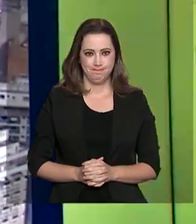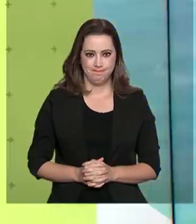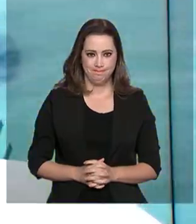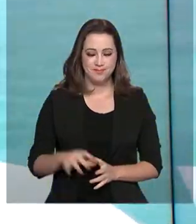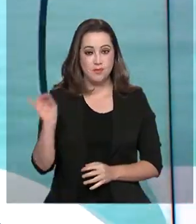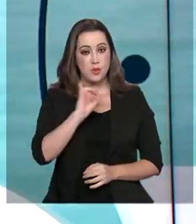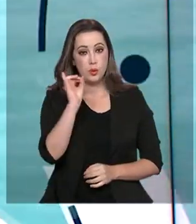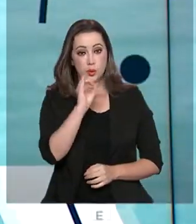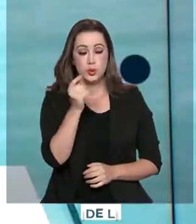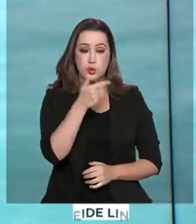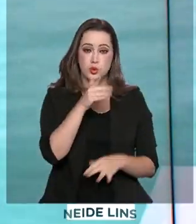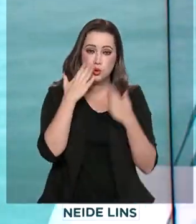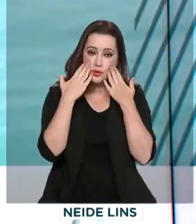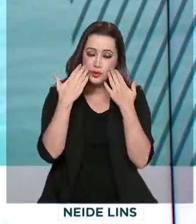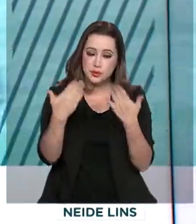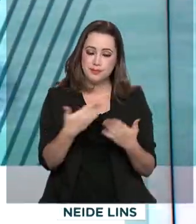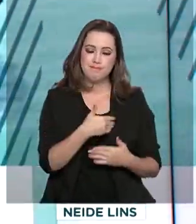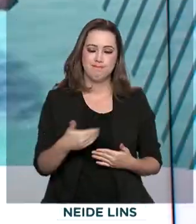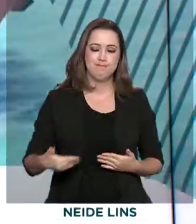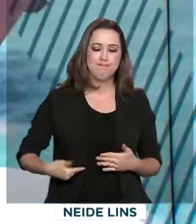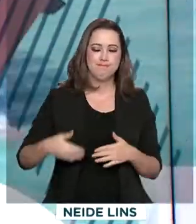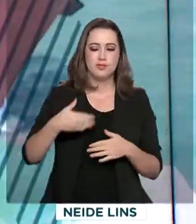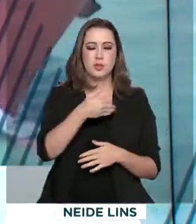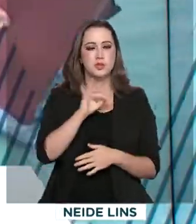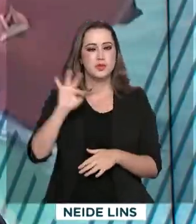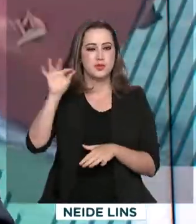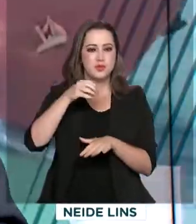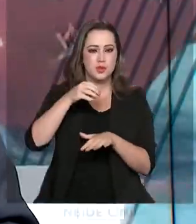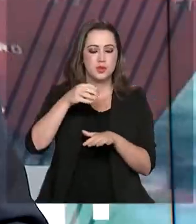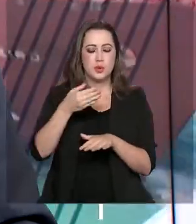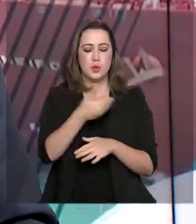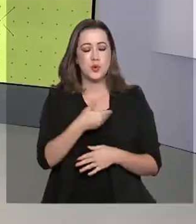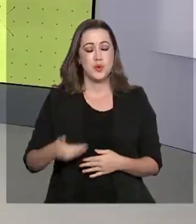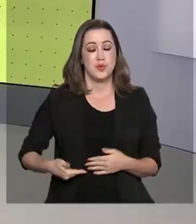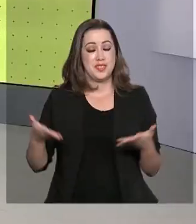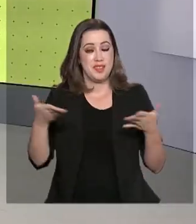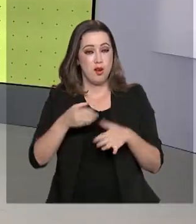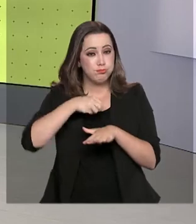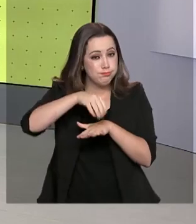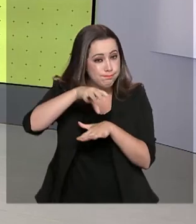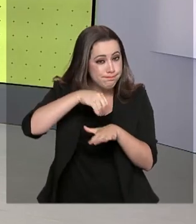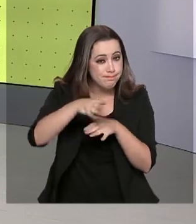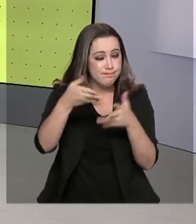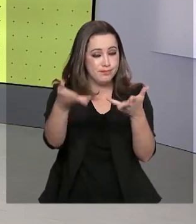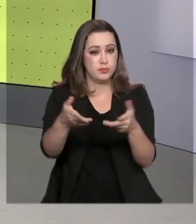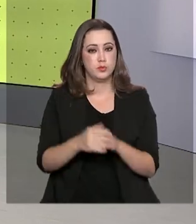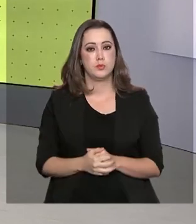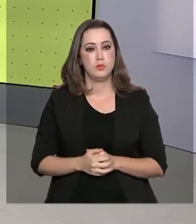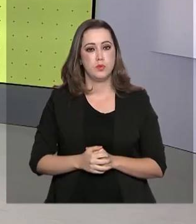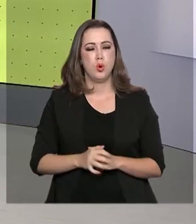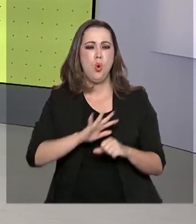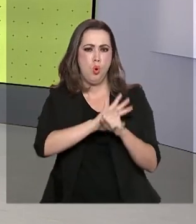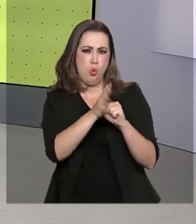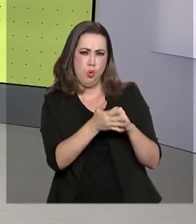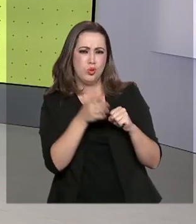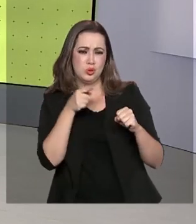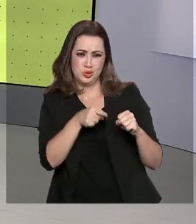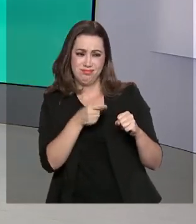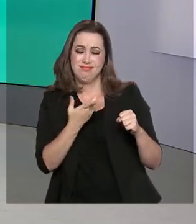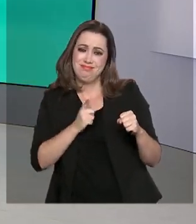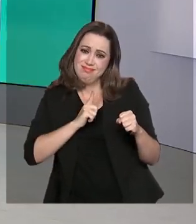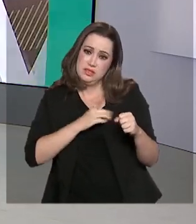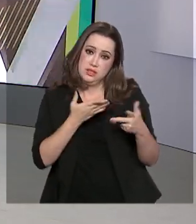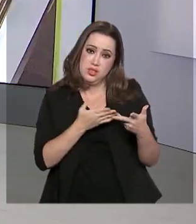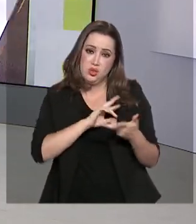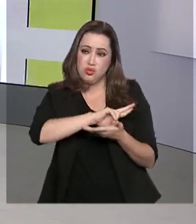Olá, de volta com mais notícias para você aqui no Governo Agora. Por causa do novo coronavírus, muita gente desistiu de